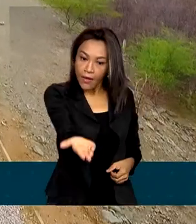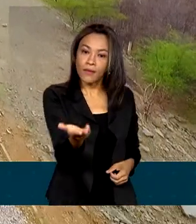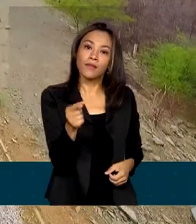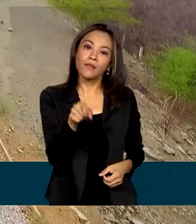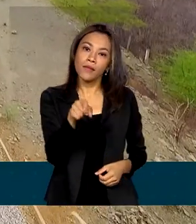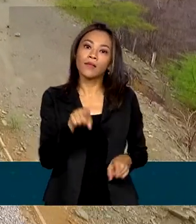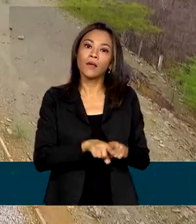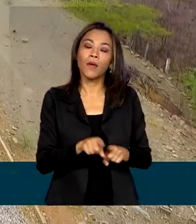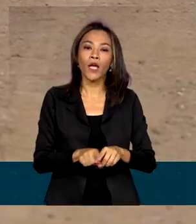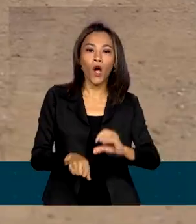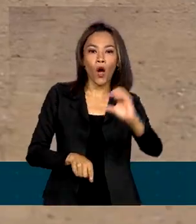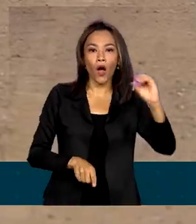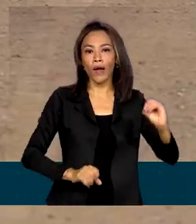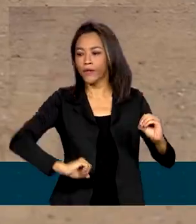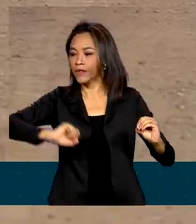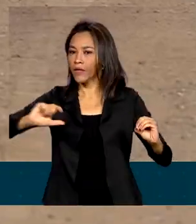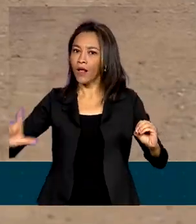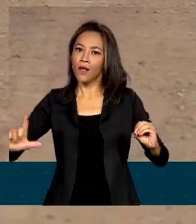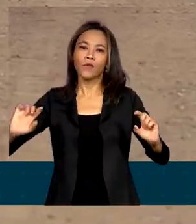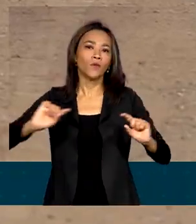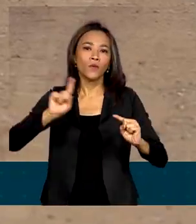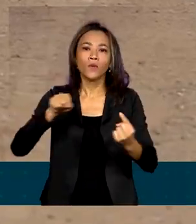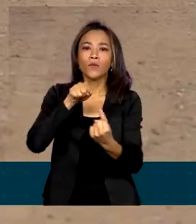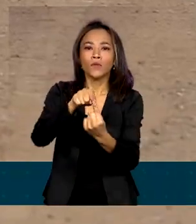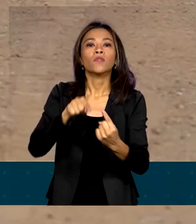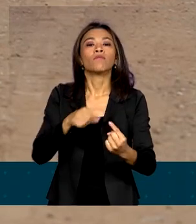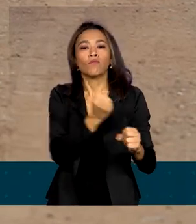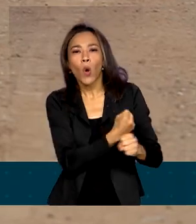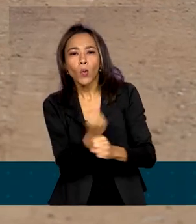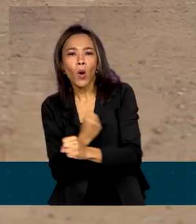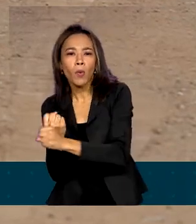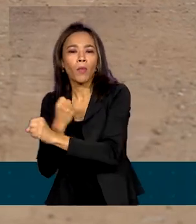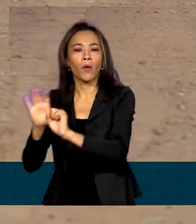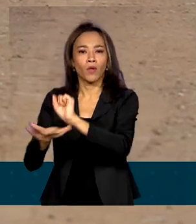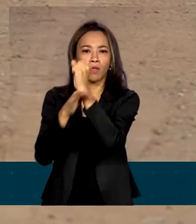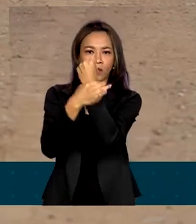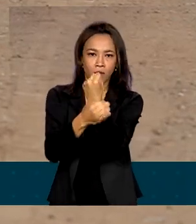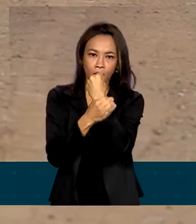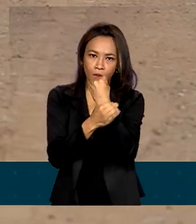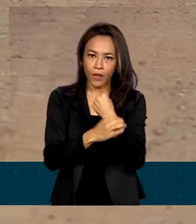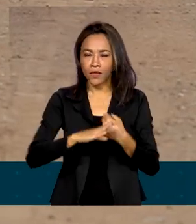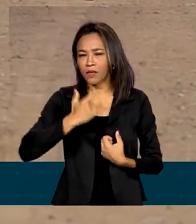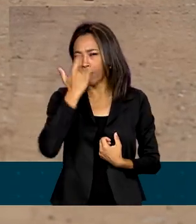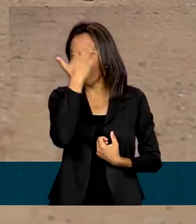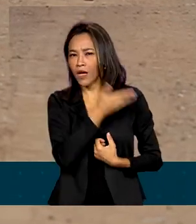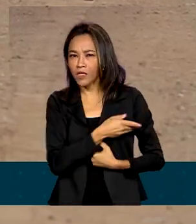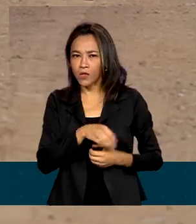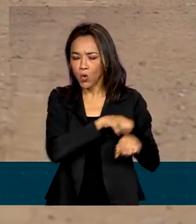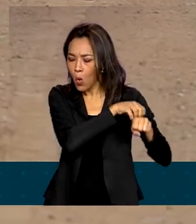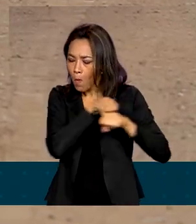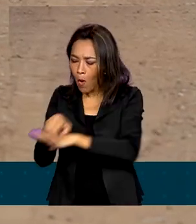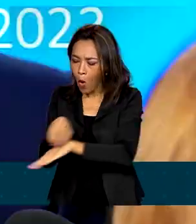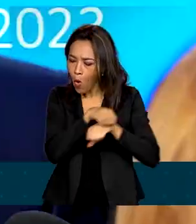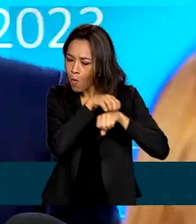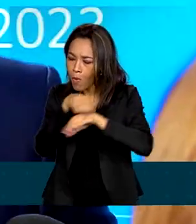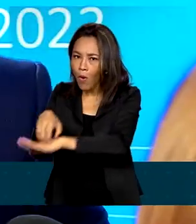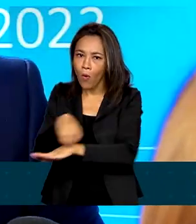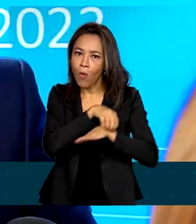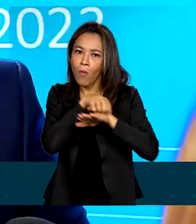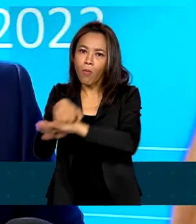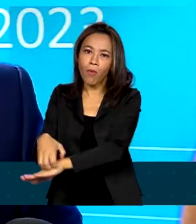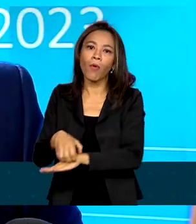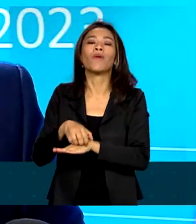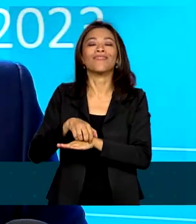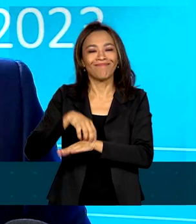oeste-leste. Tudo para garantir segurança e trafegabilidade a toda a produção brasileira. Isso é um